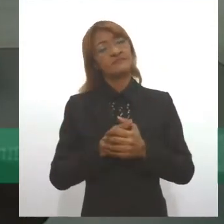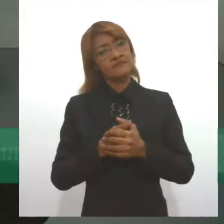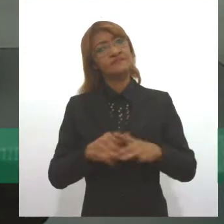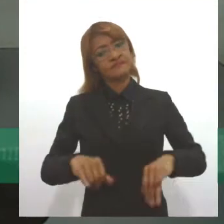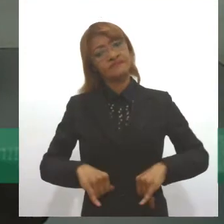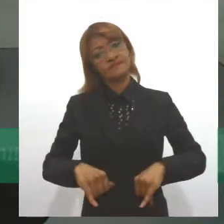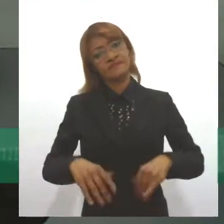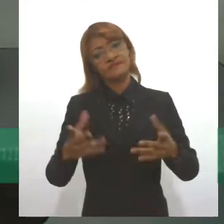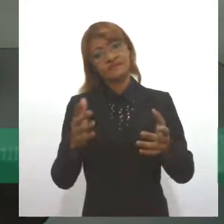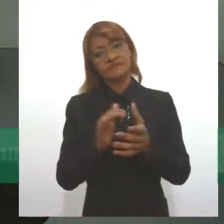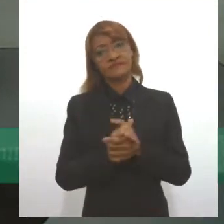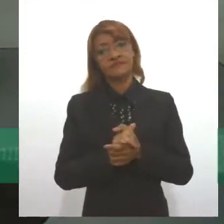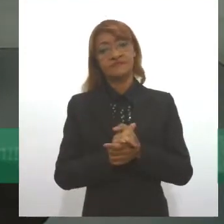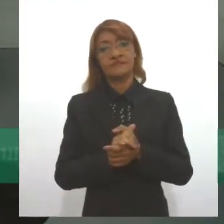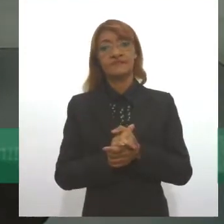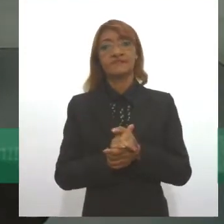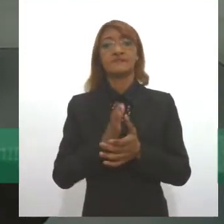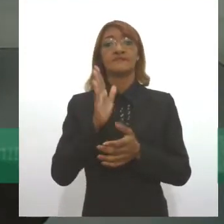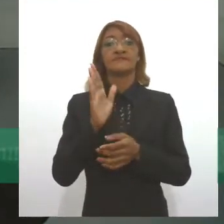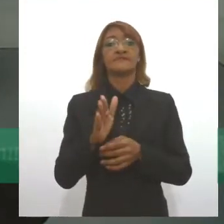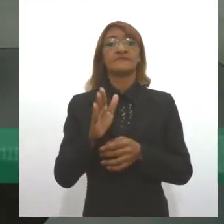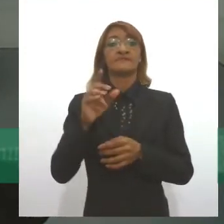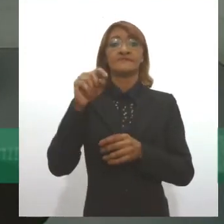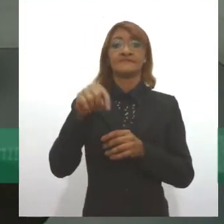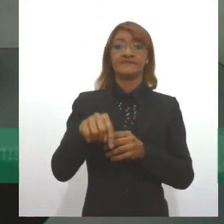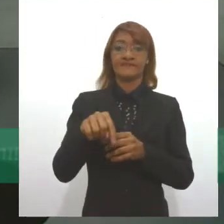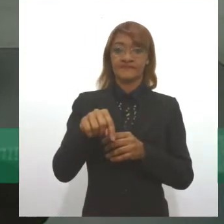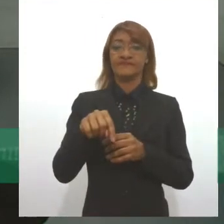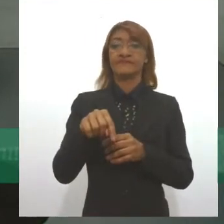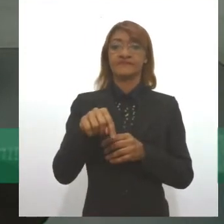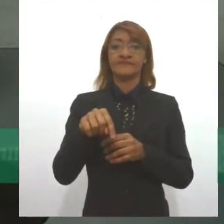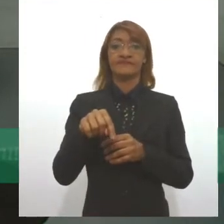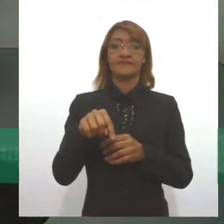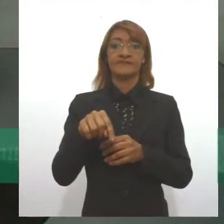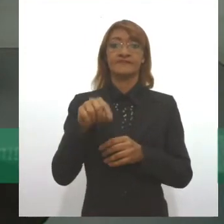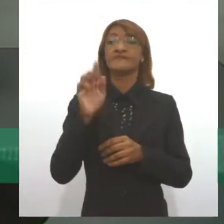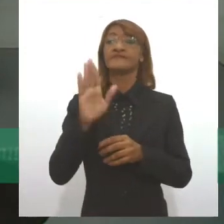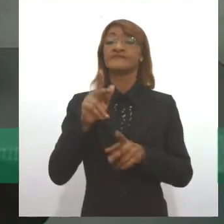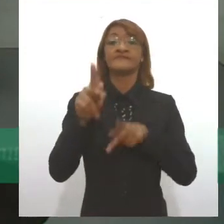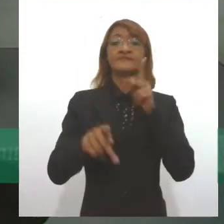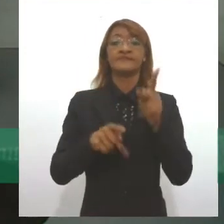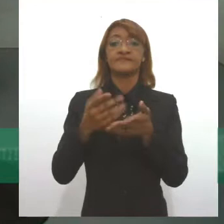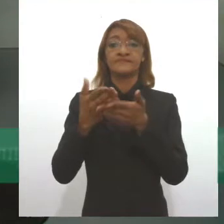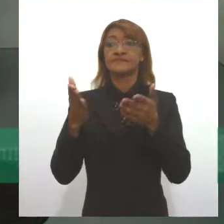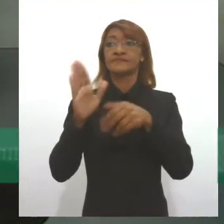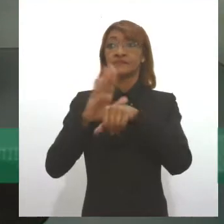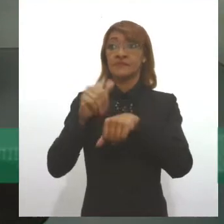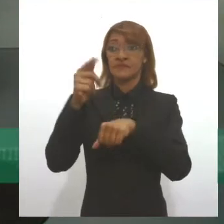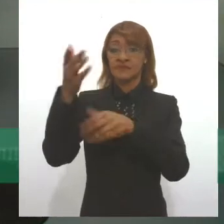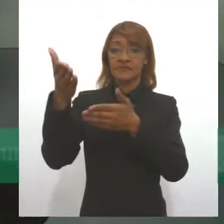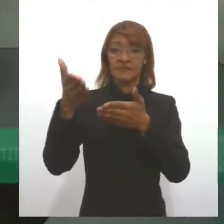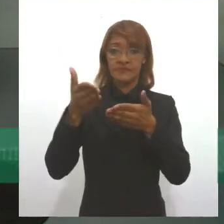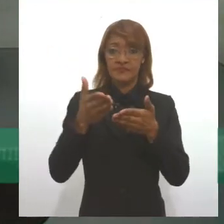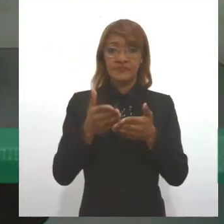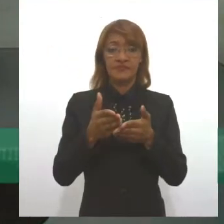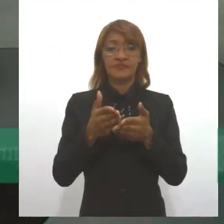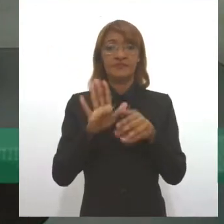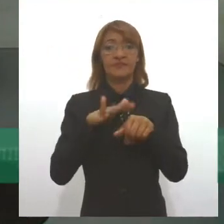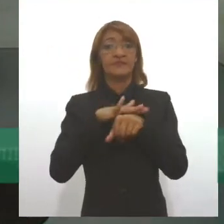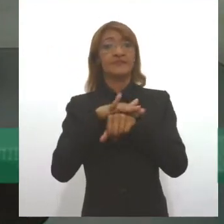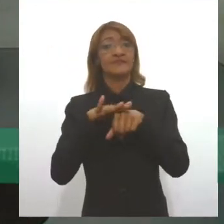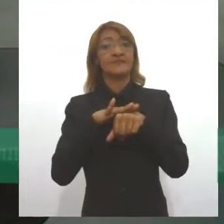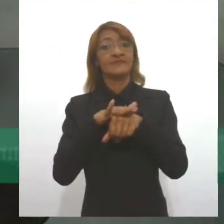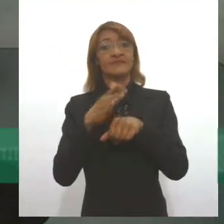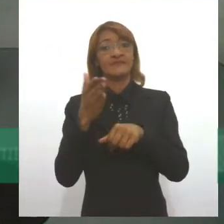direitos. Com relação a essa população, eu vou chamar agora para a nossa conversa